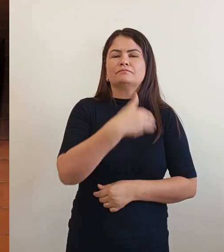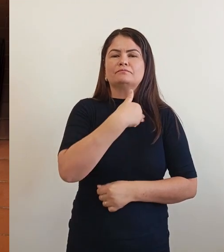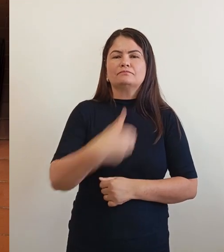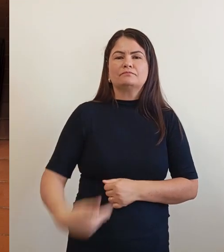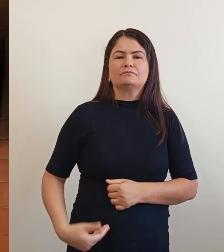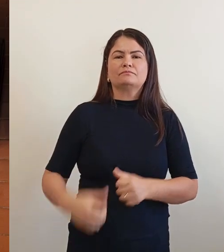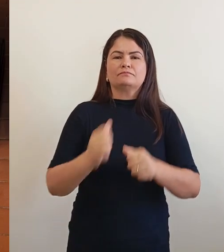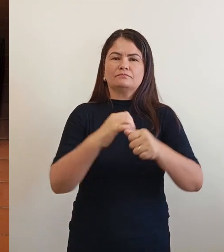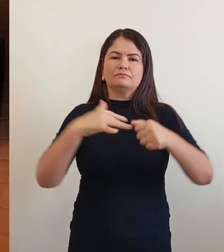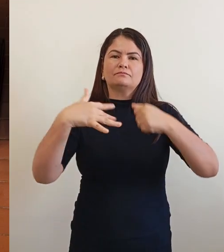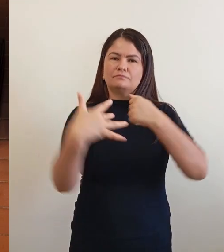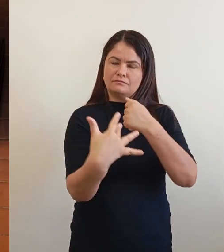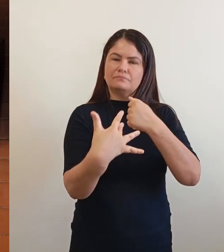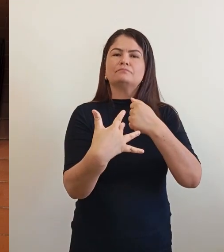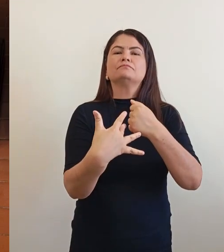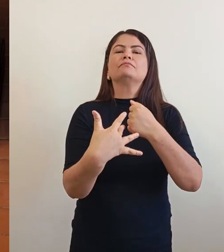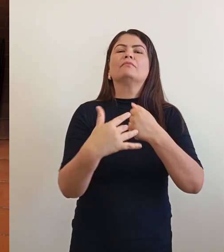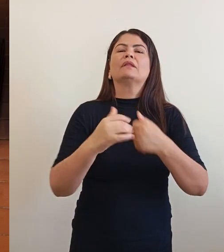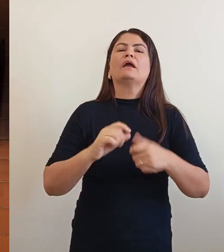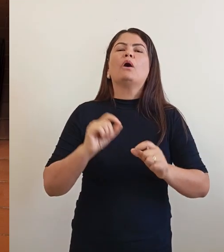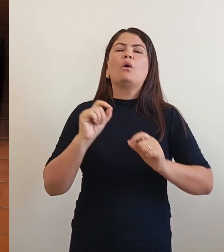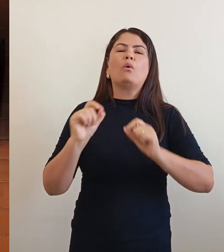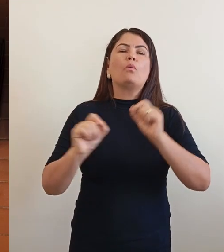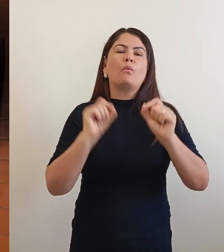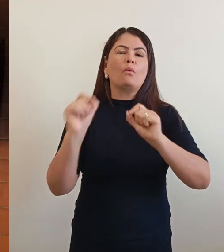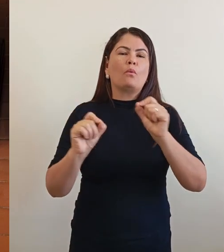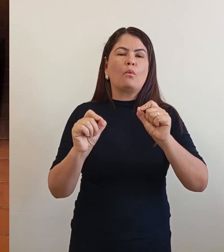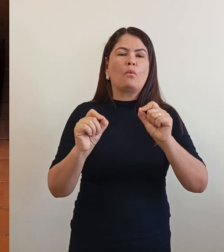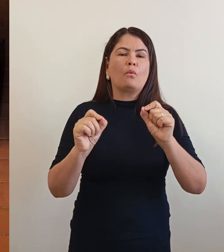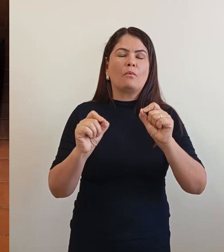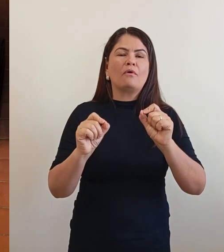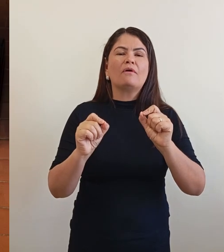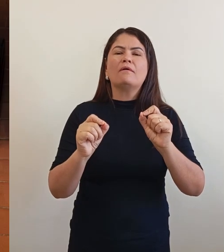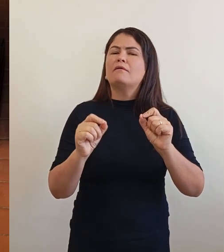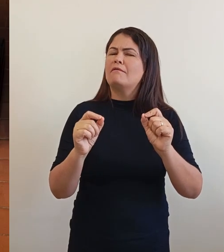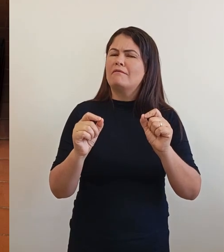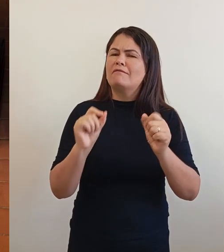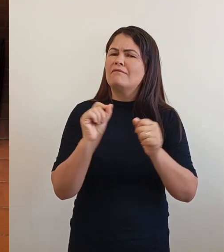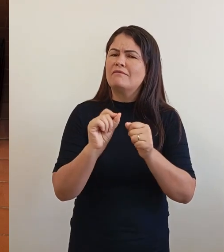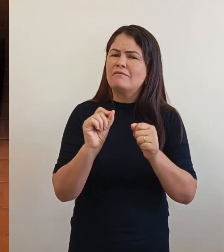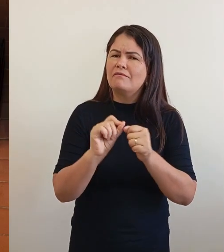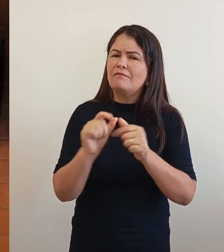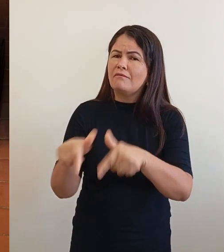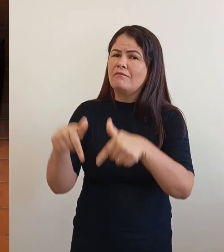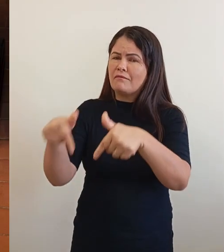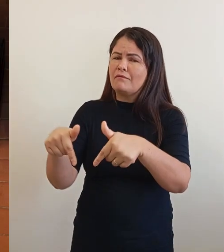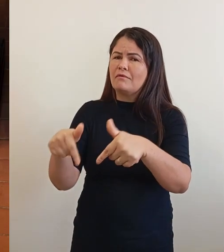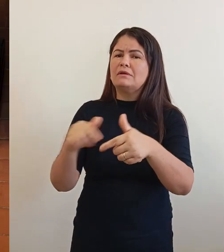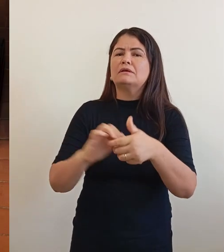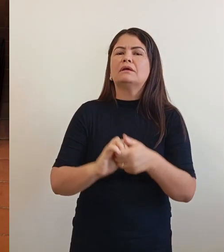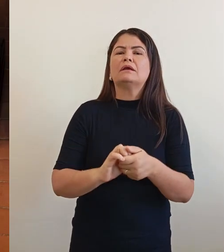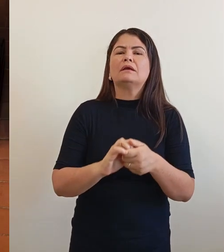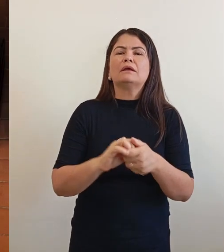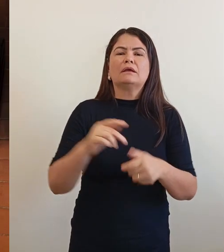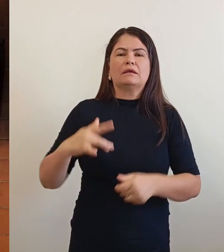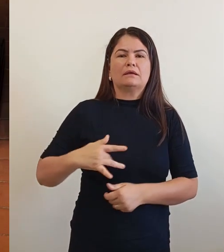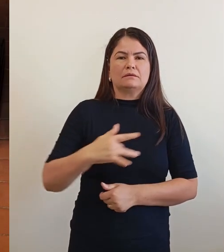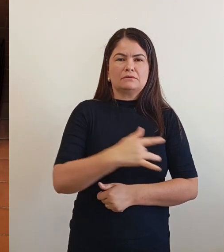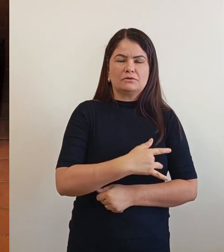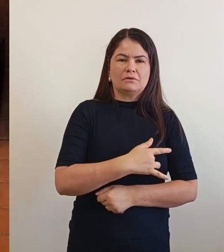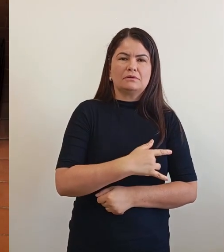garantir que a saúde em Goiás seja uma prioridade, especialmente nas áreas mais vulneráveis da nossa cidade?